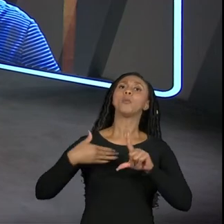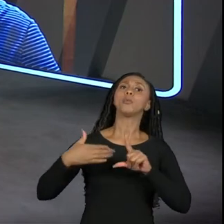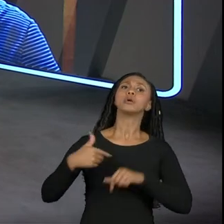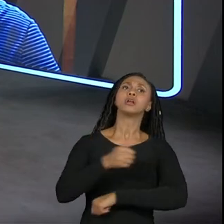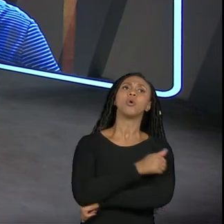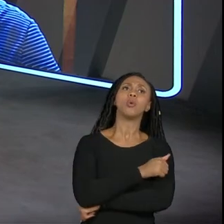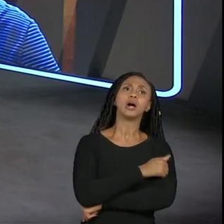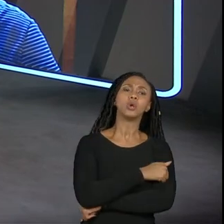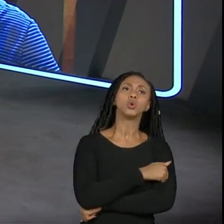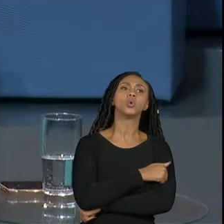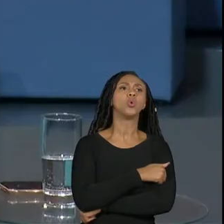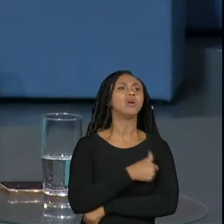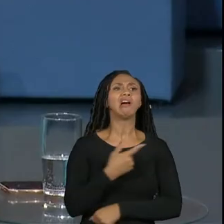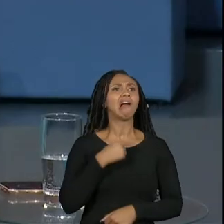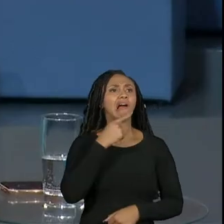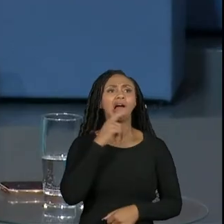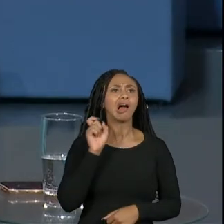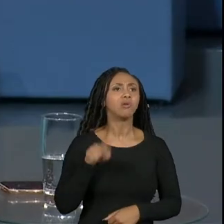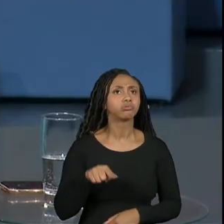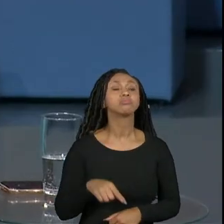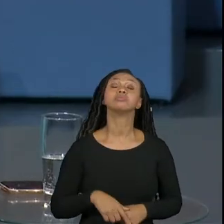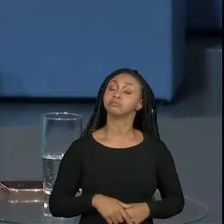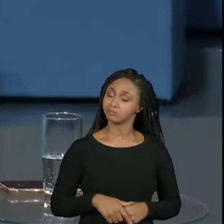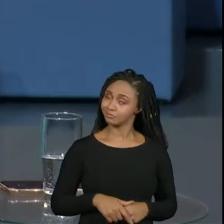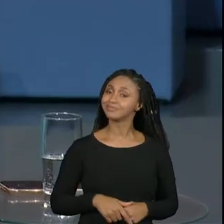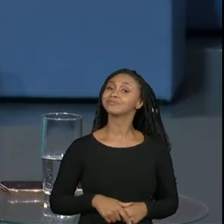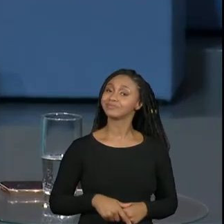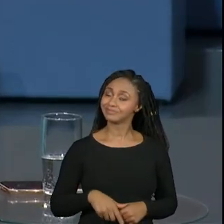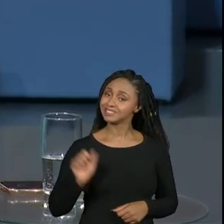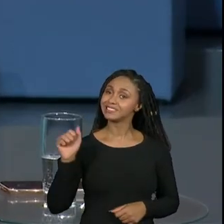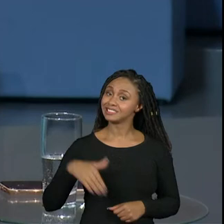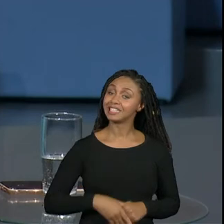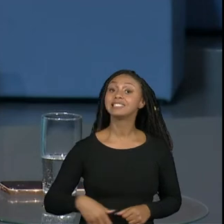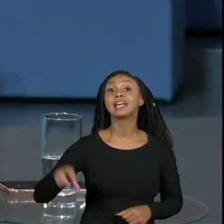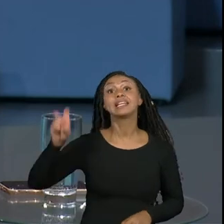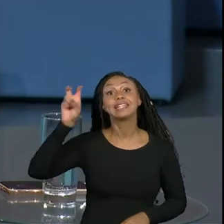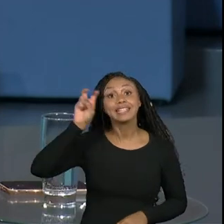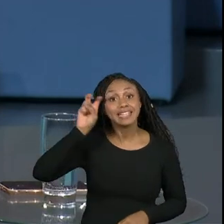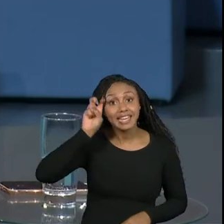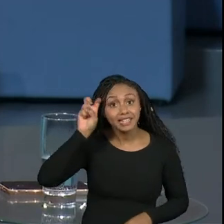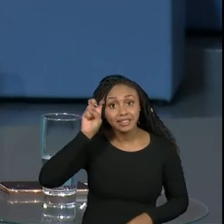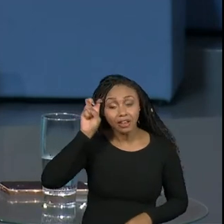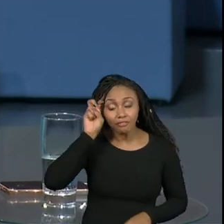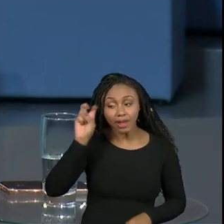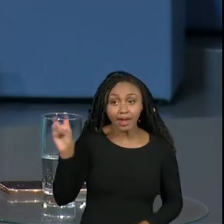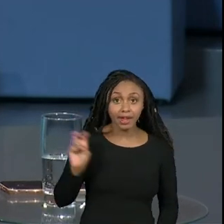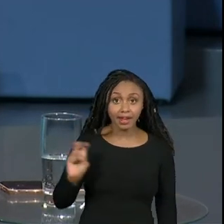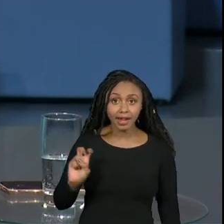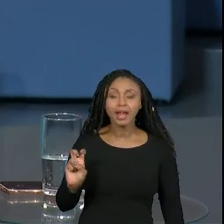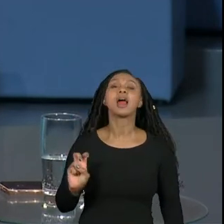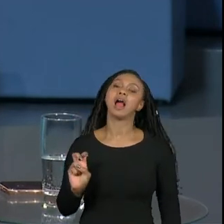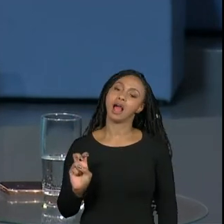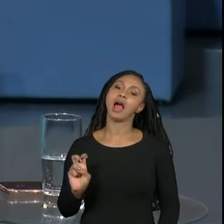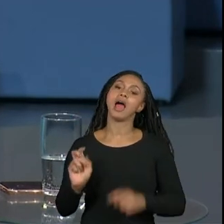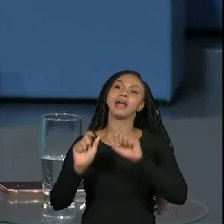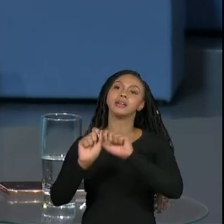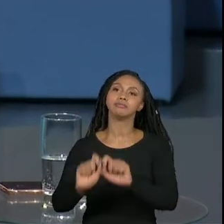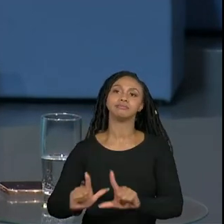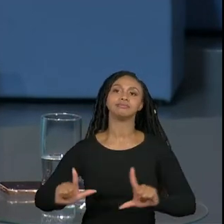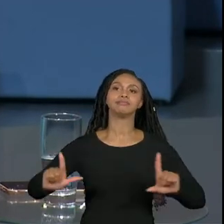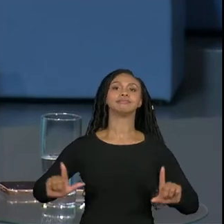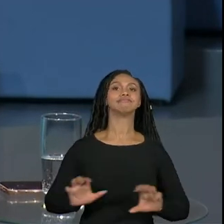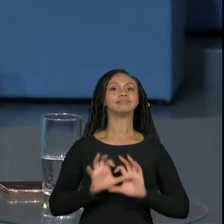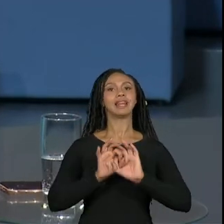inacessível sim está inacessível a partir de quinta-feira tá o nosso portal do aluno vai estar